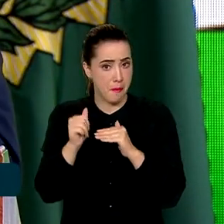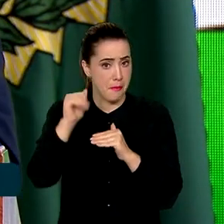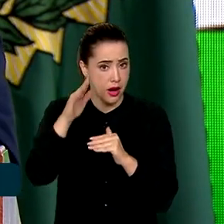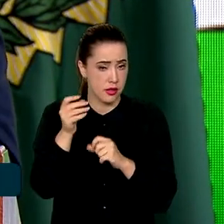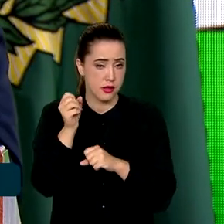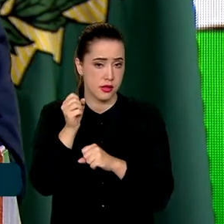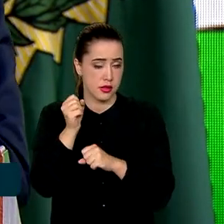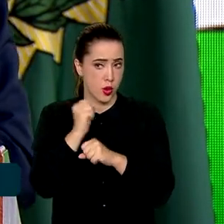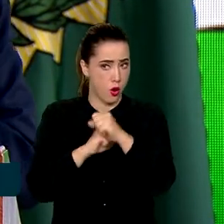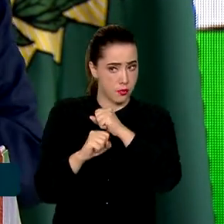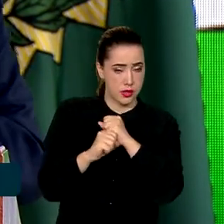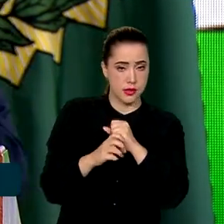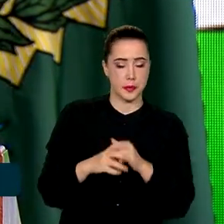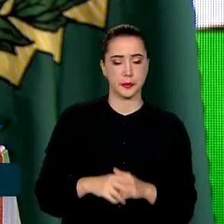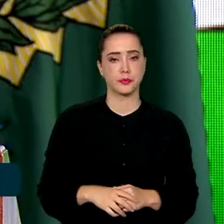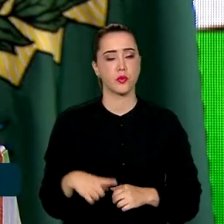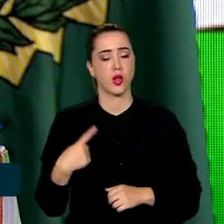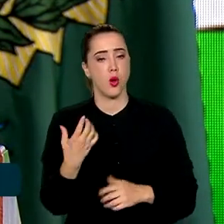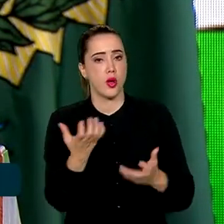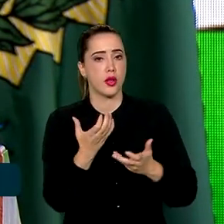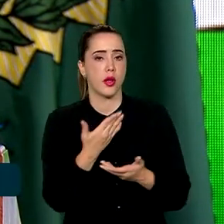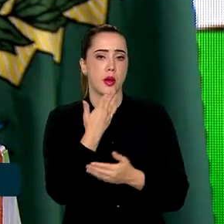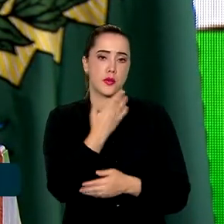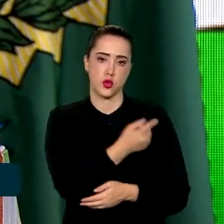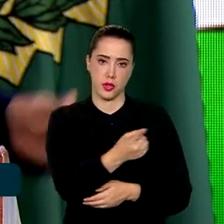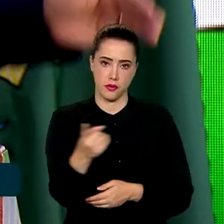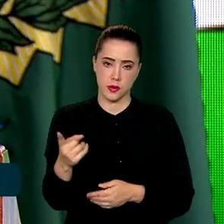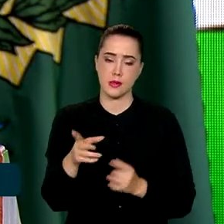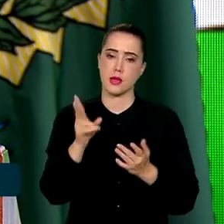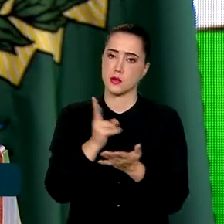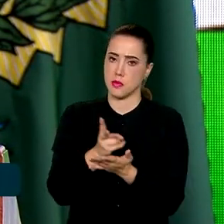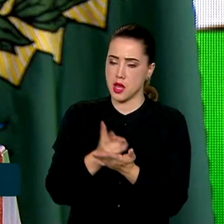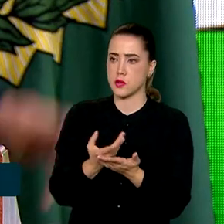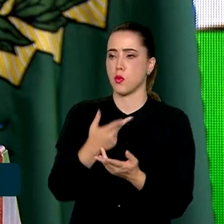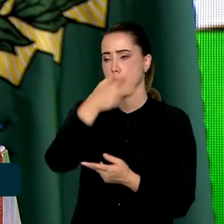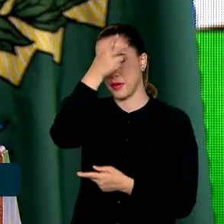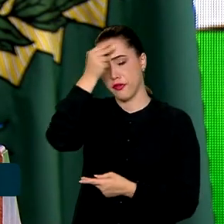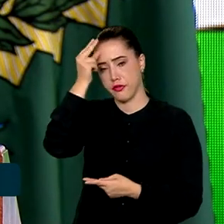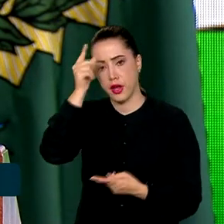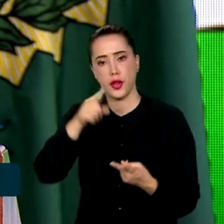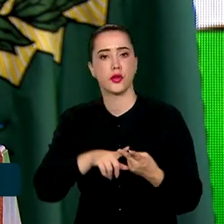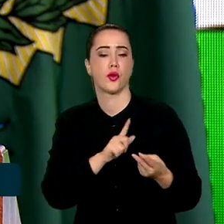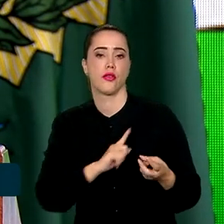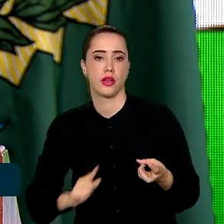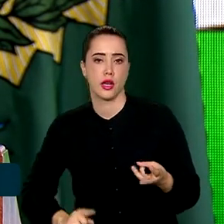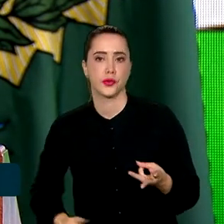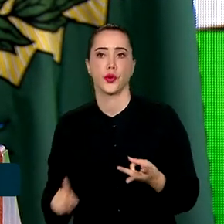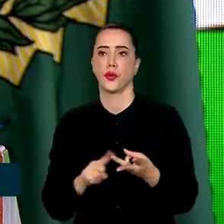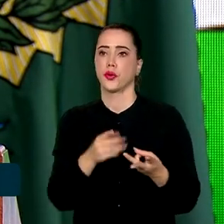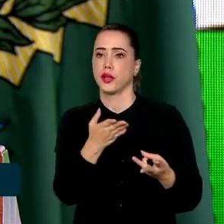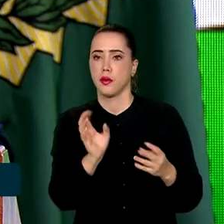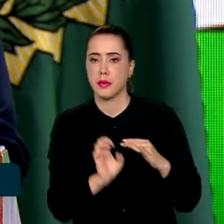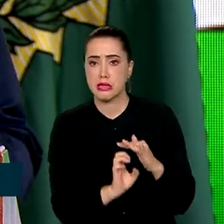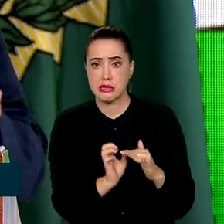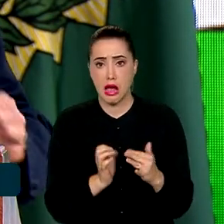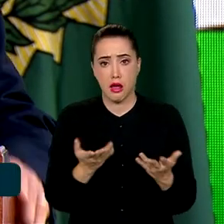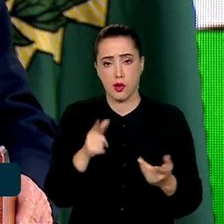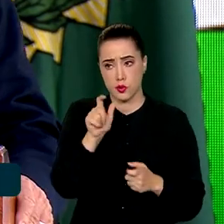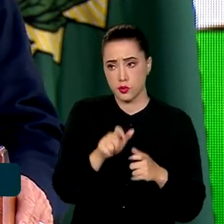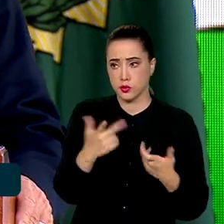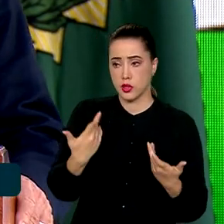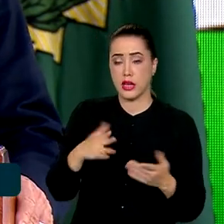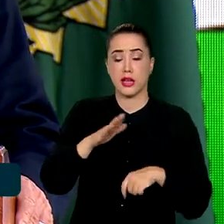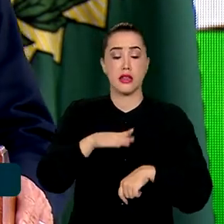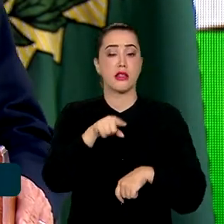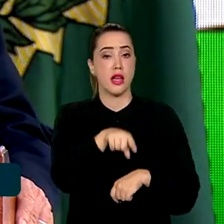em contrapartida de vocês, que vale para os prefeitos, os governadores e vale para os empresários, é que nessas obras do